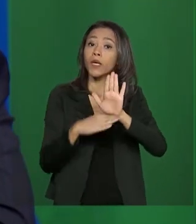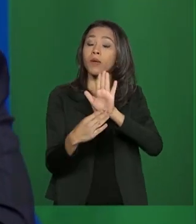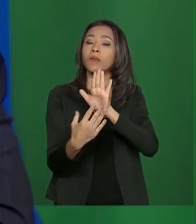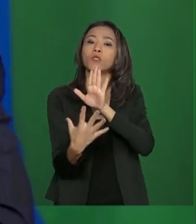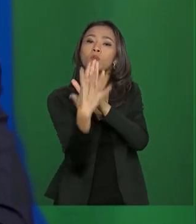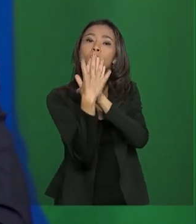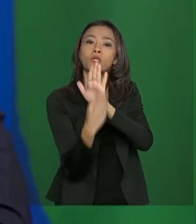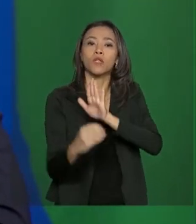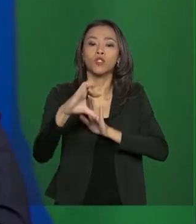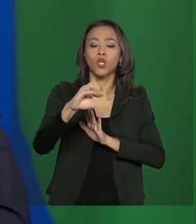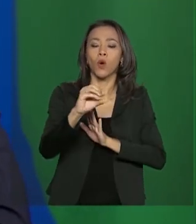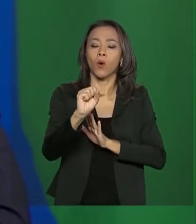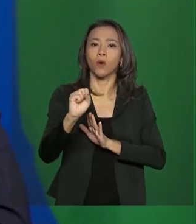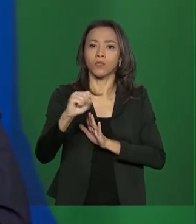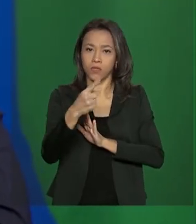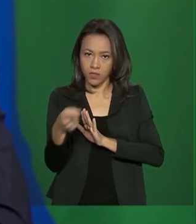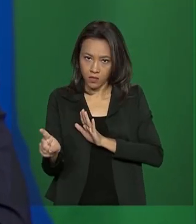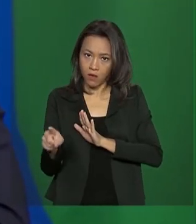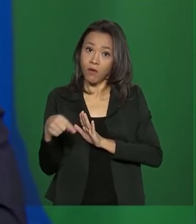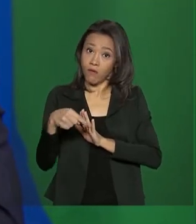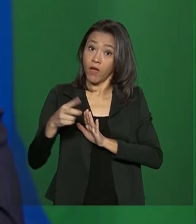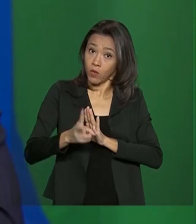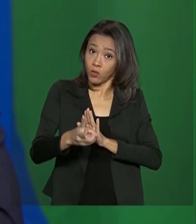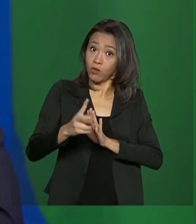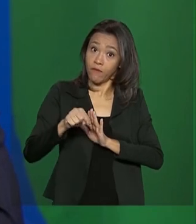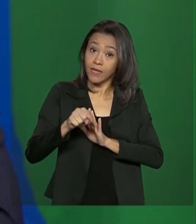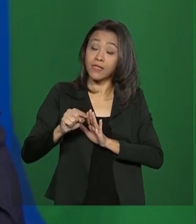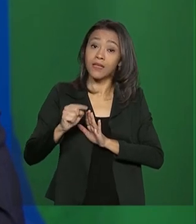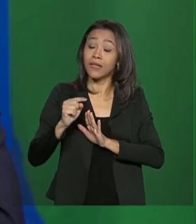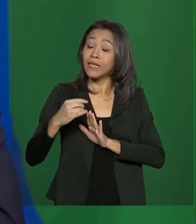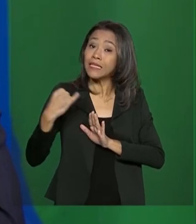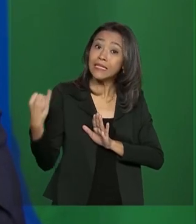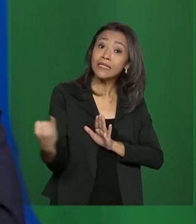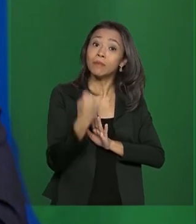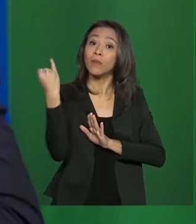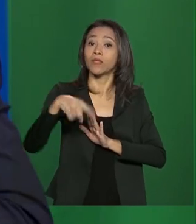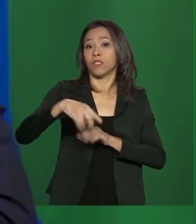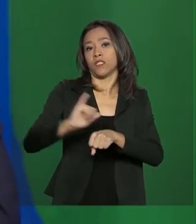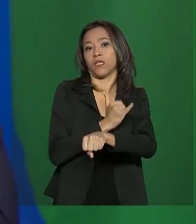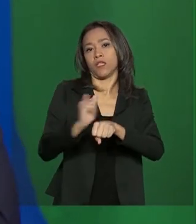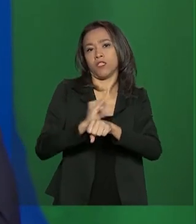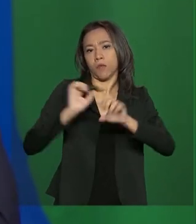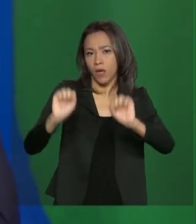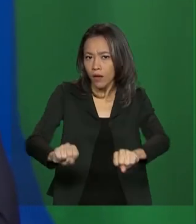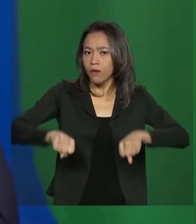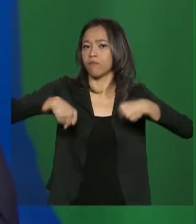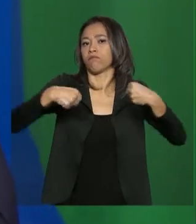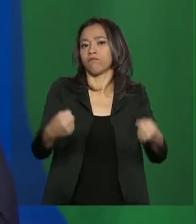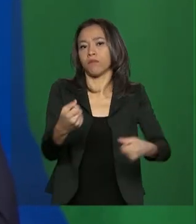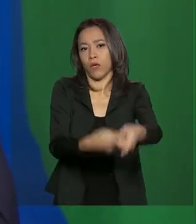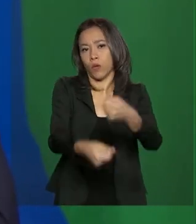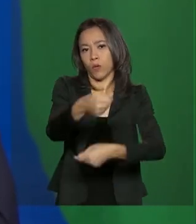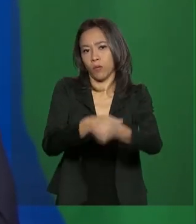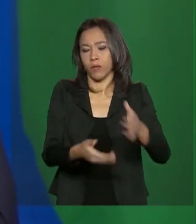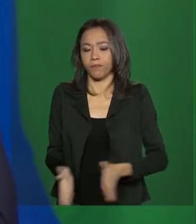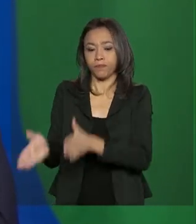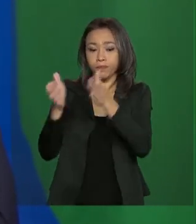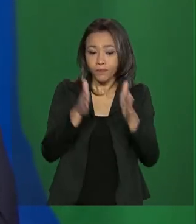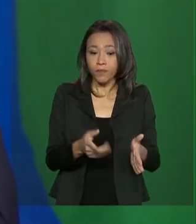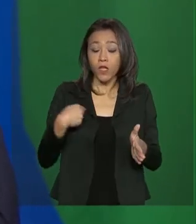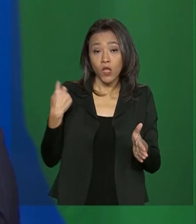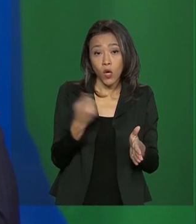continua a todo vapor, vai ser uma alavanca importante para retomar empregos. Estamos percebendo o investidor estrangeiro